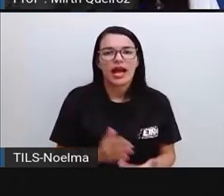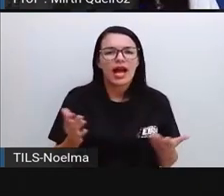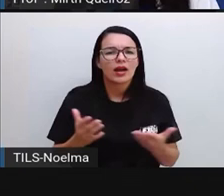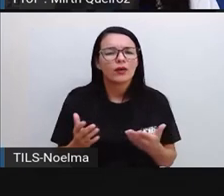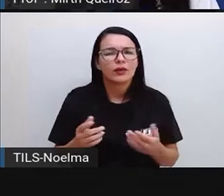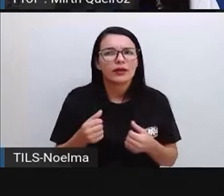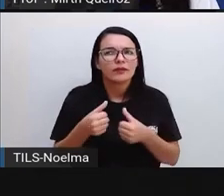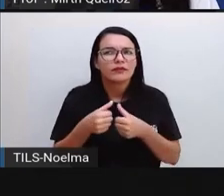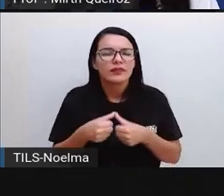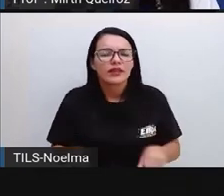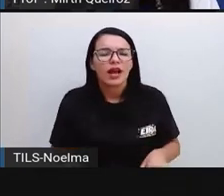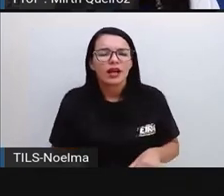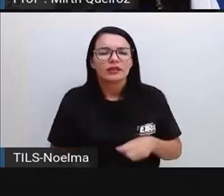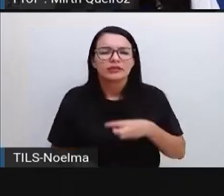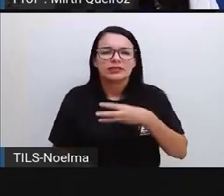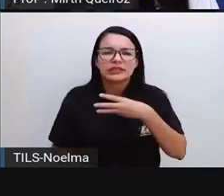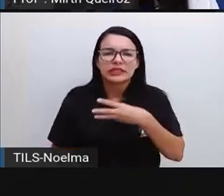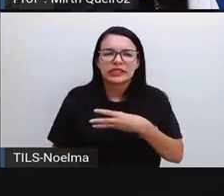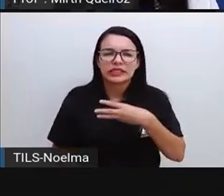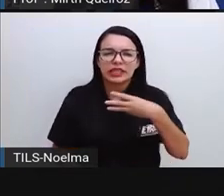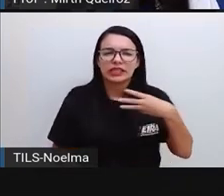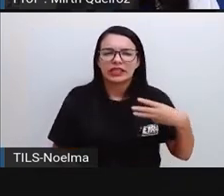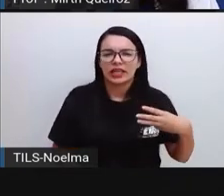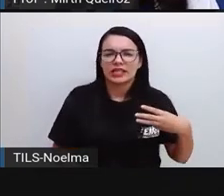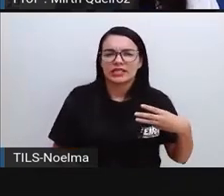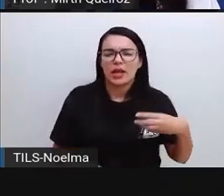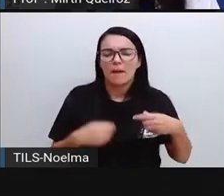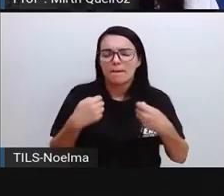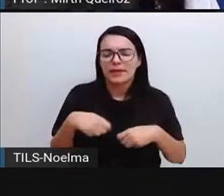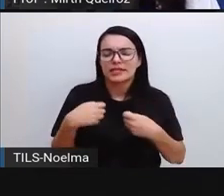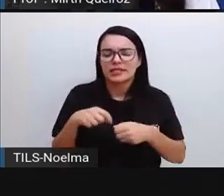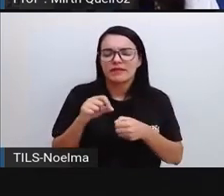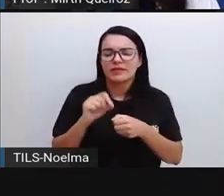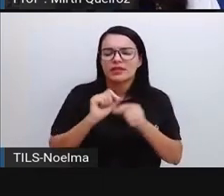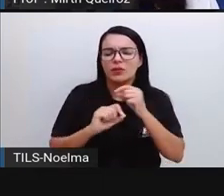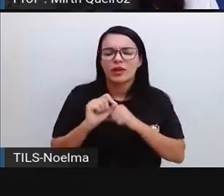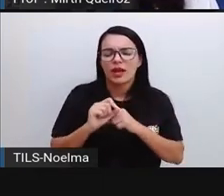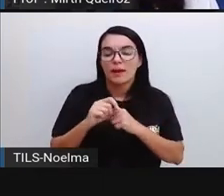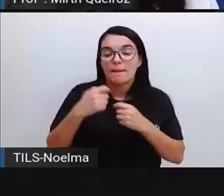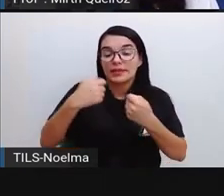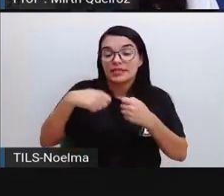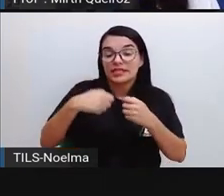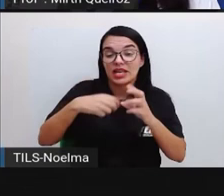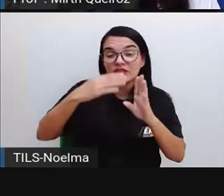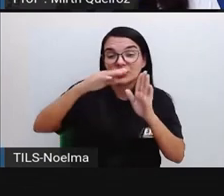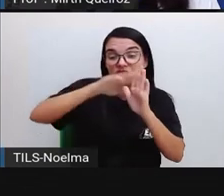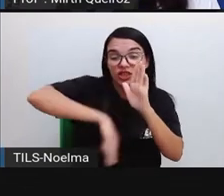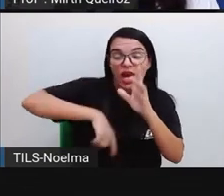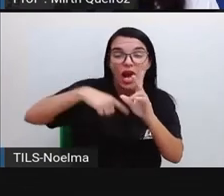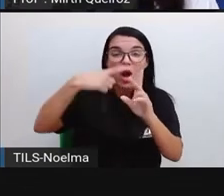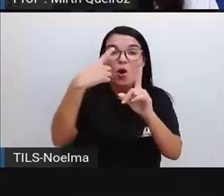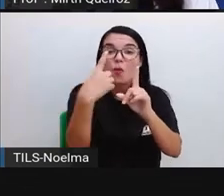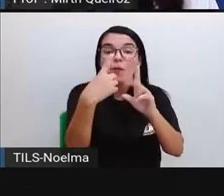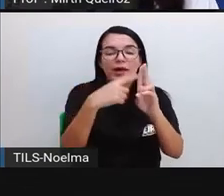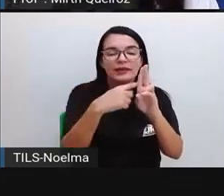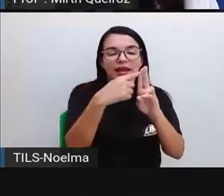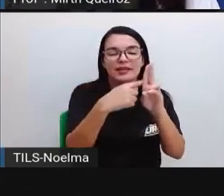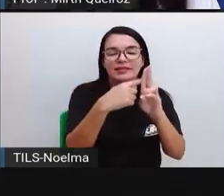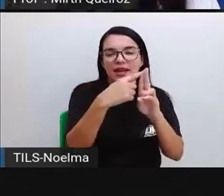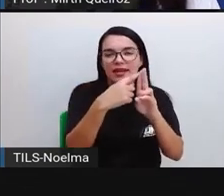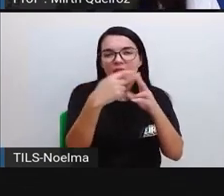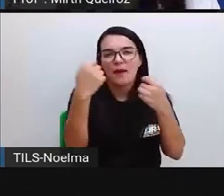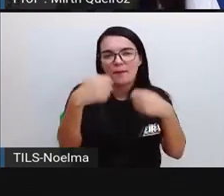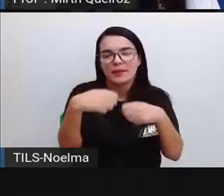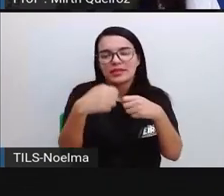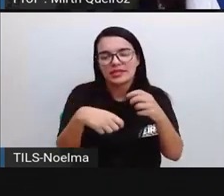fazer ficar aí 33, o que é preciso fazer? A gente precisa tirar uma dezena, né? Para que ao invés de 40, fique